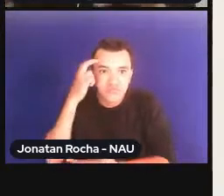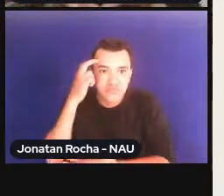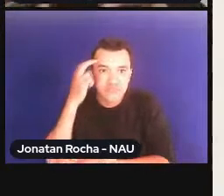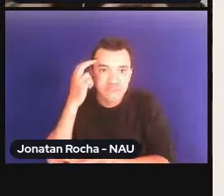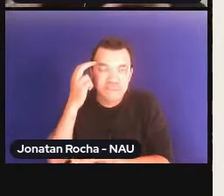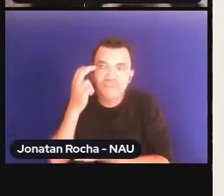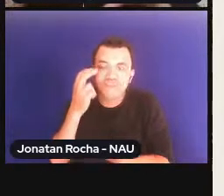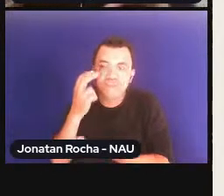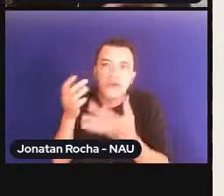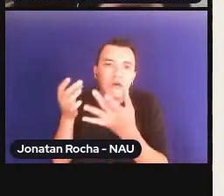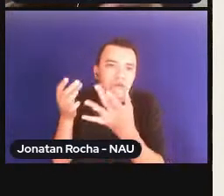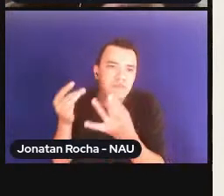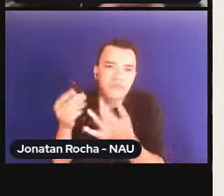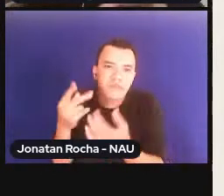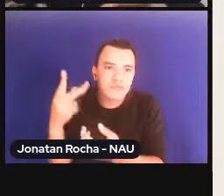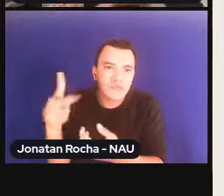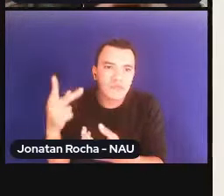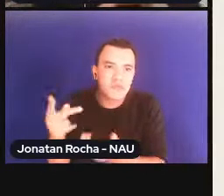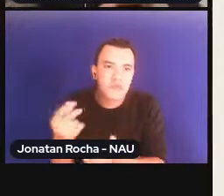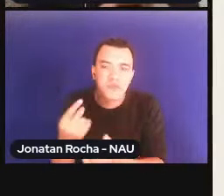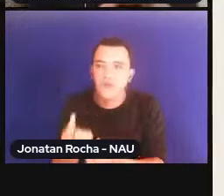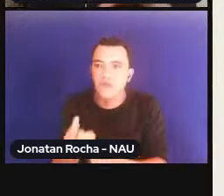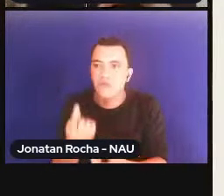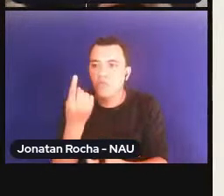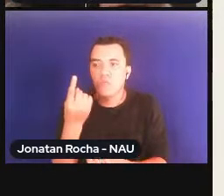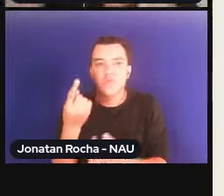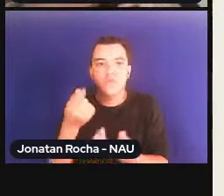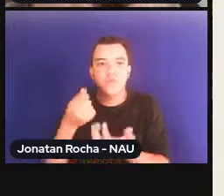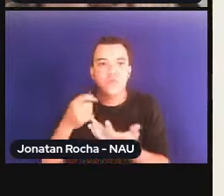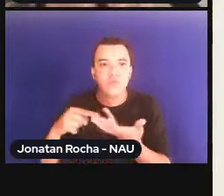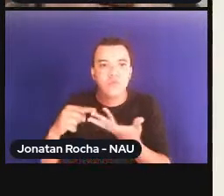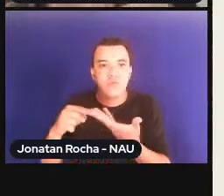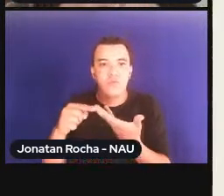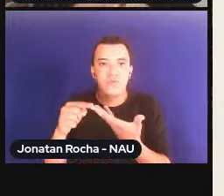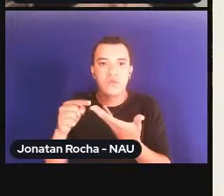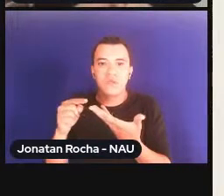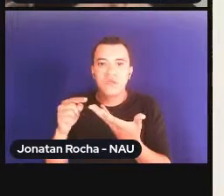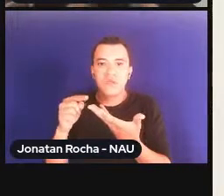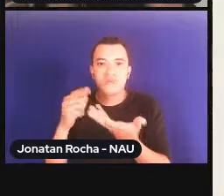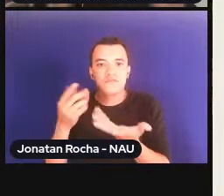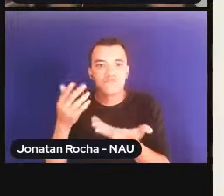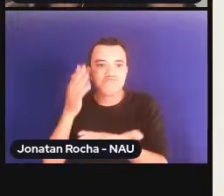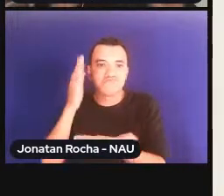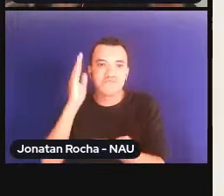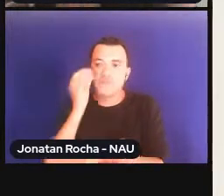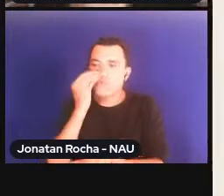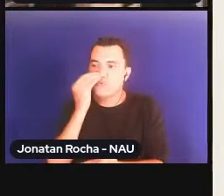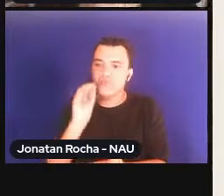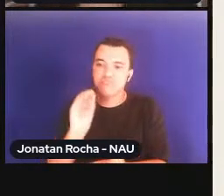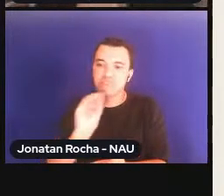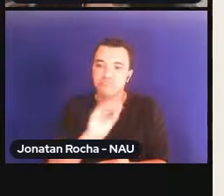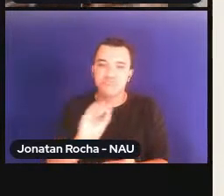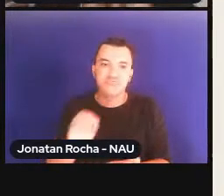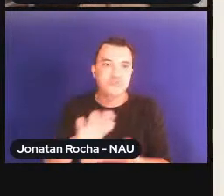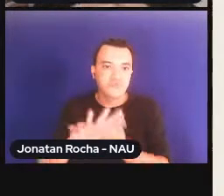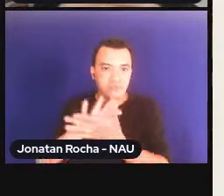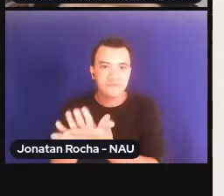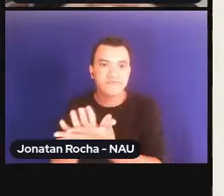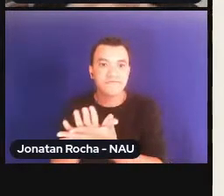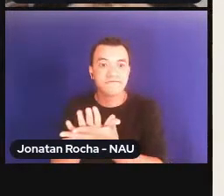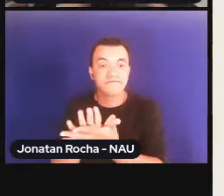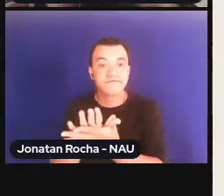peculiaridades, singularidades, destituindo essas subjetividades. O grande desafio, então,